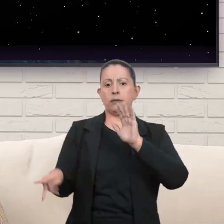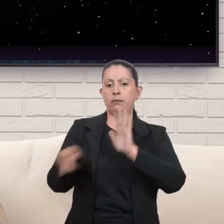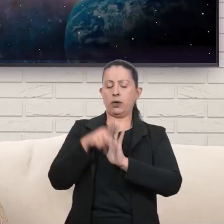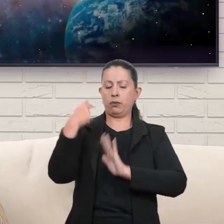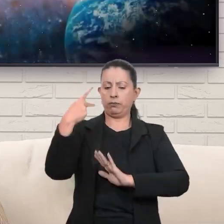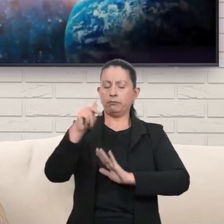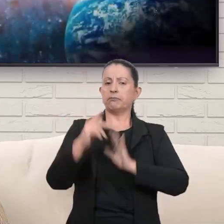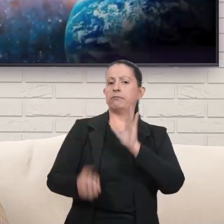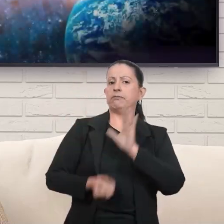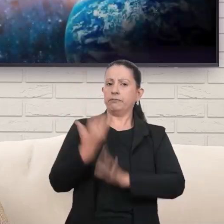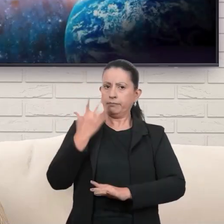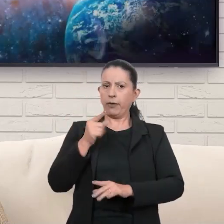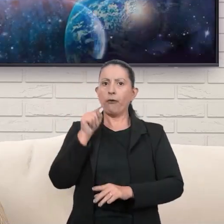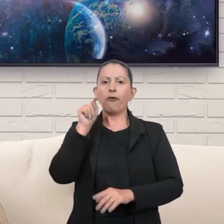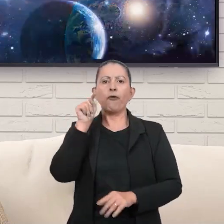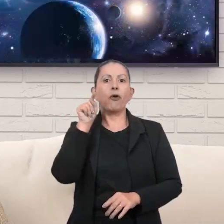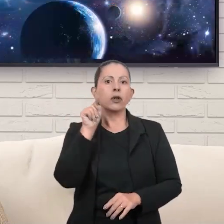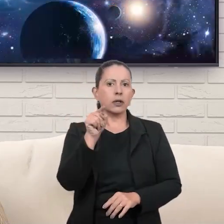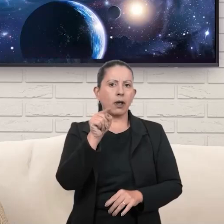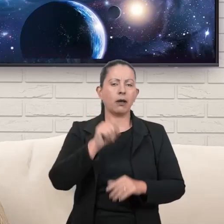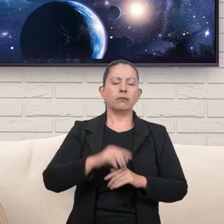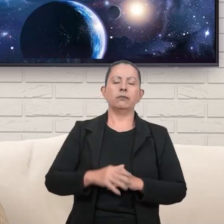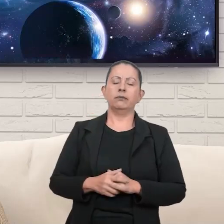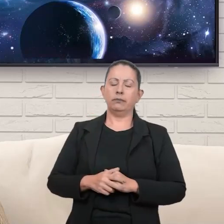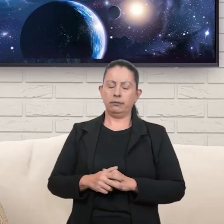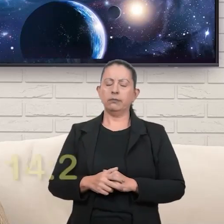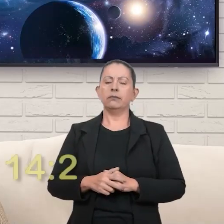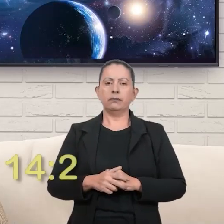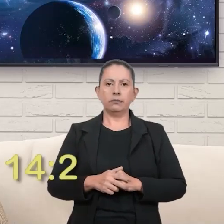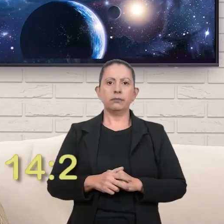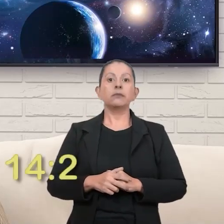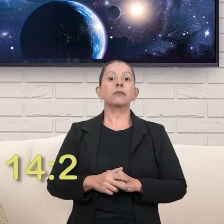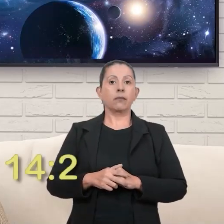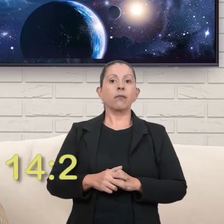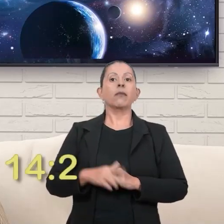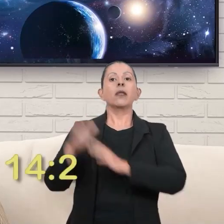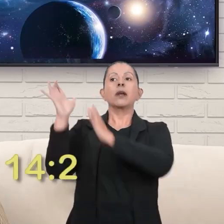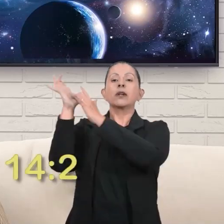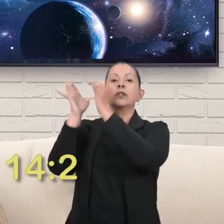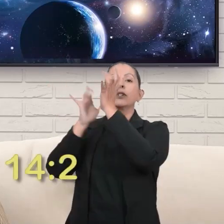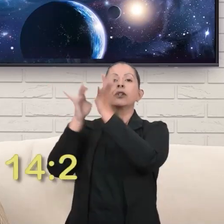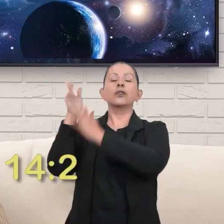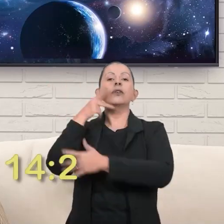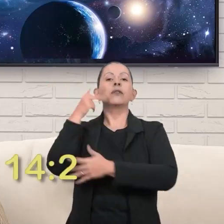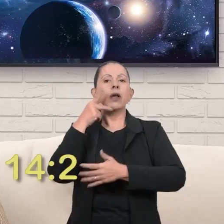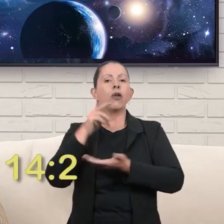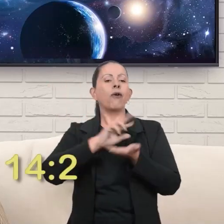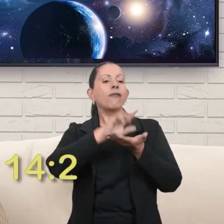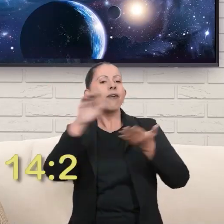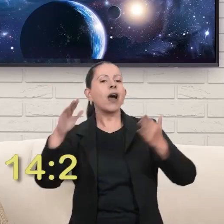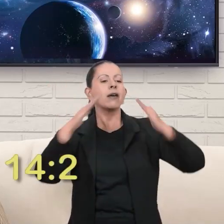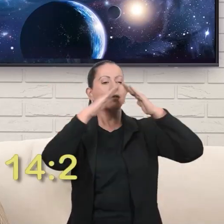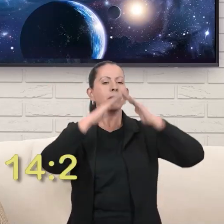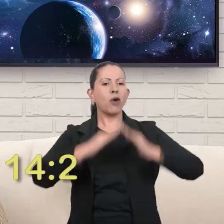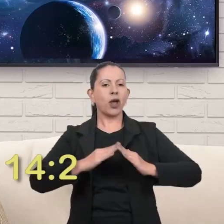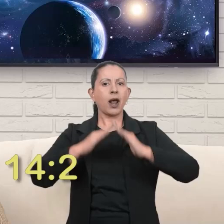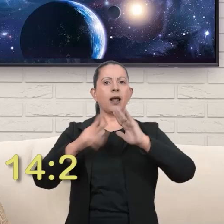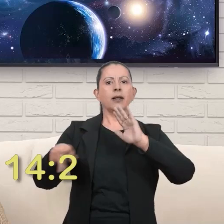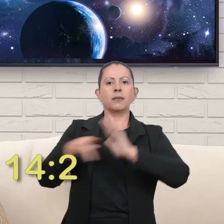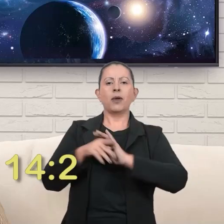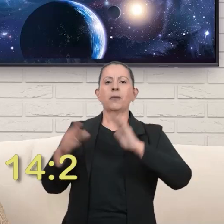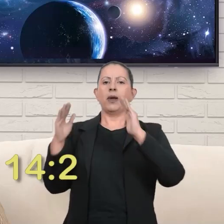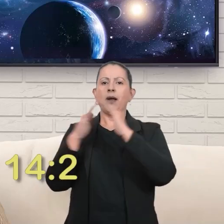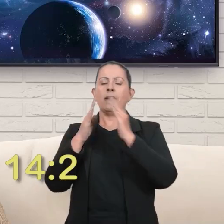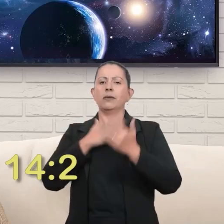criações? Você. E disse Jesus, há muitas moradas na casa do meu